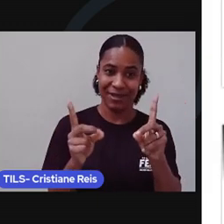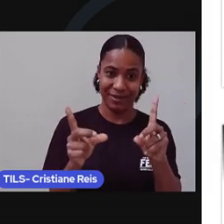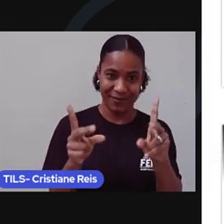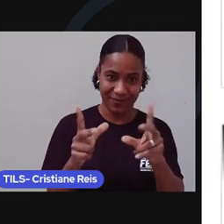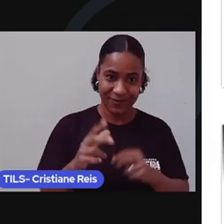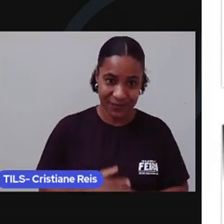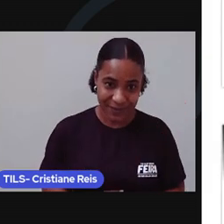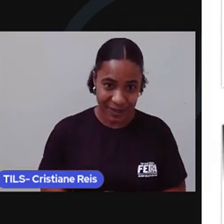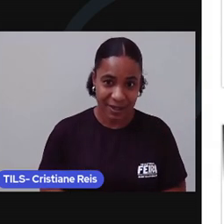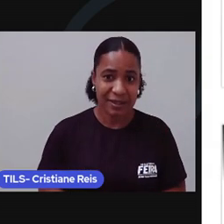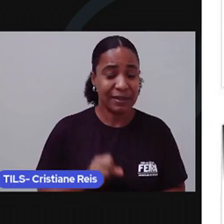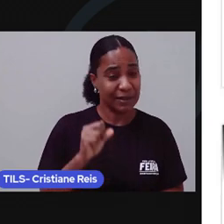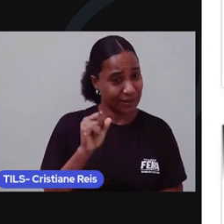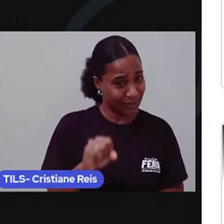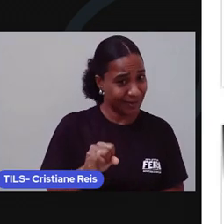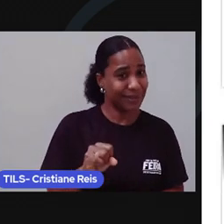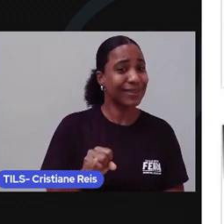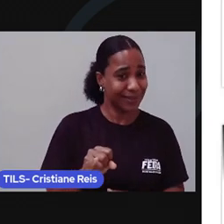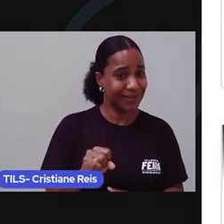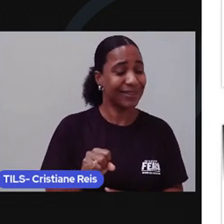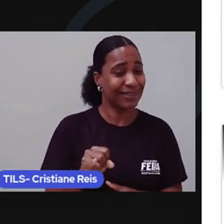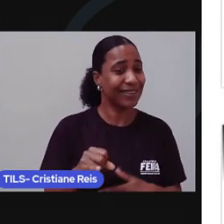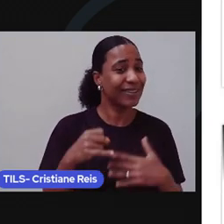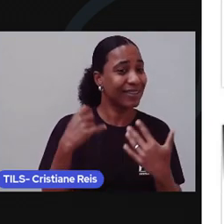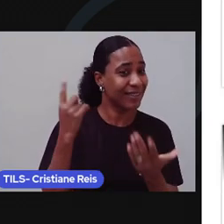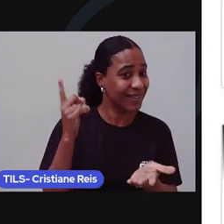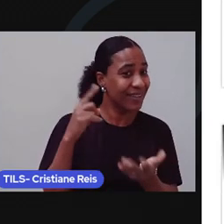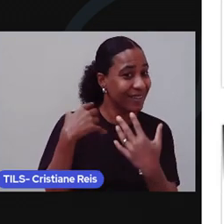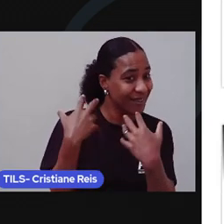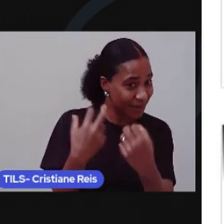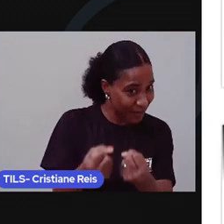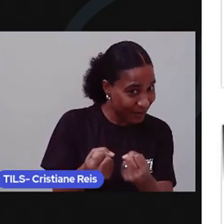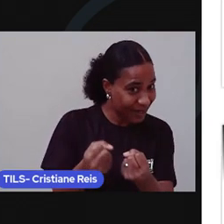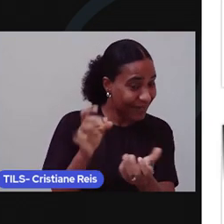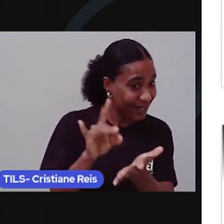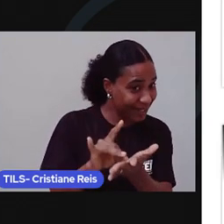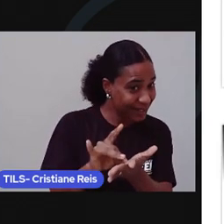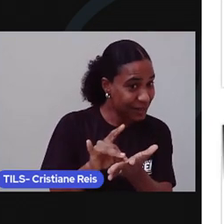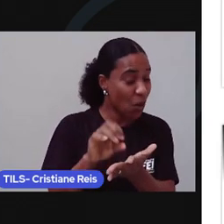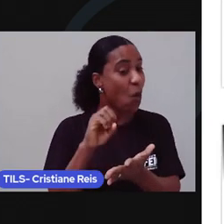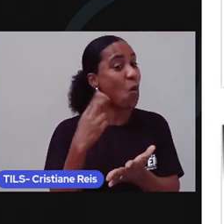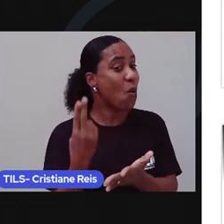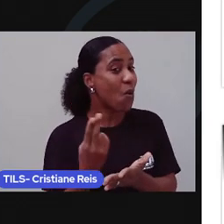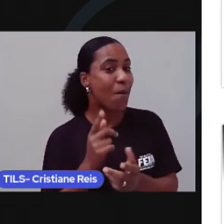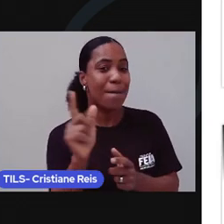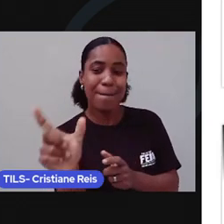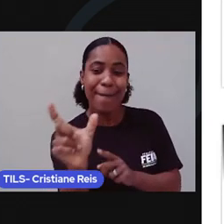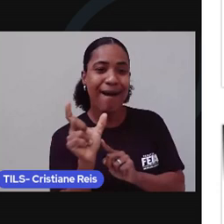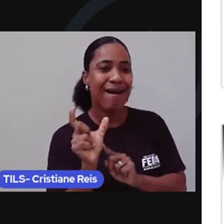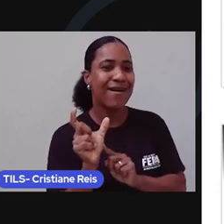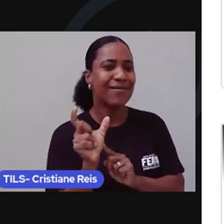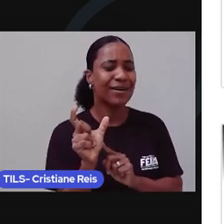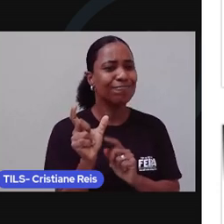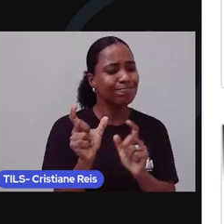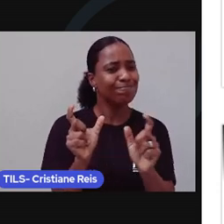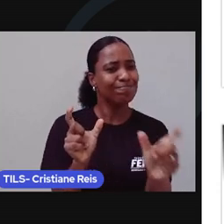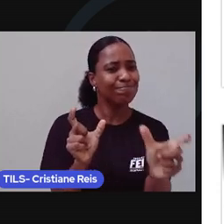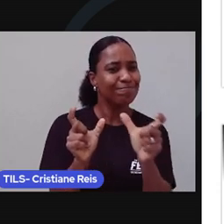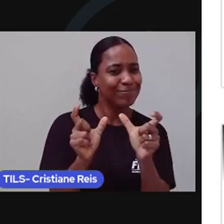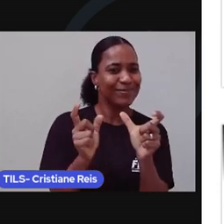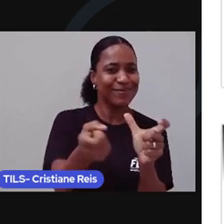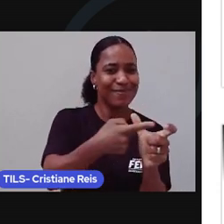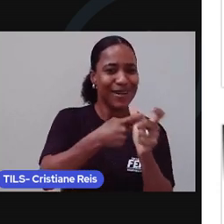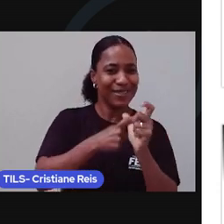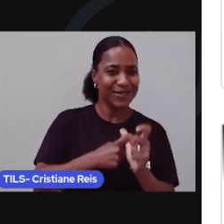concorda com isso? Aliás, consegue pensar em alguma outra palavra que usamos no Brasil e tem origem na língua inglesa?